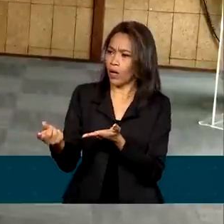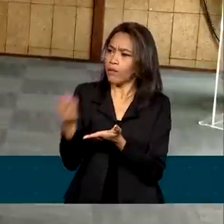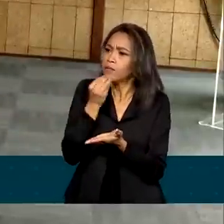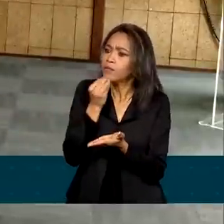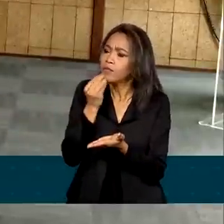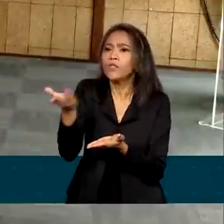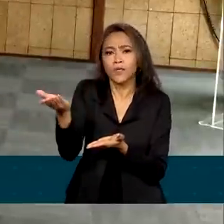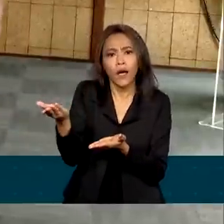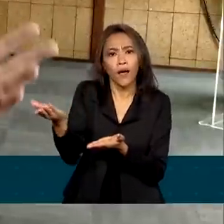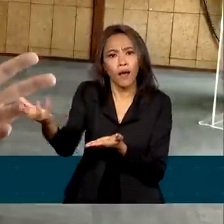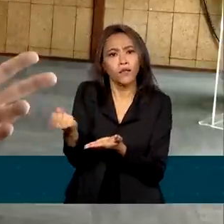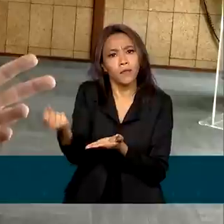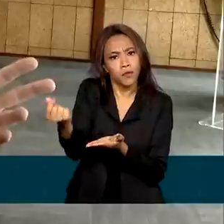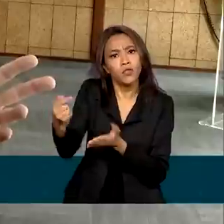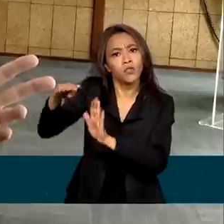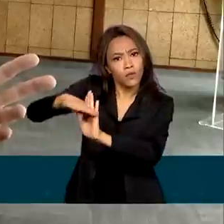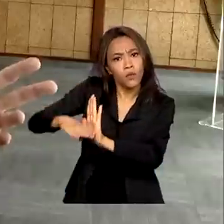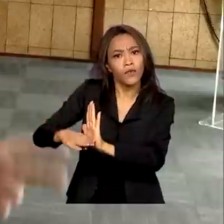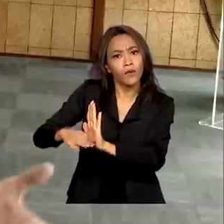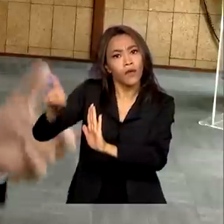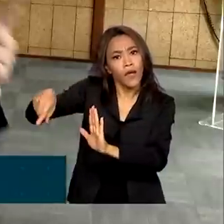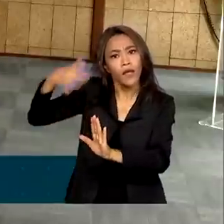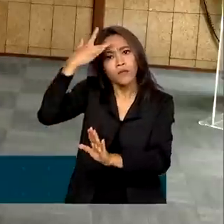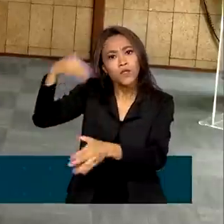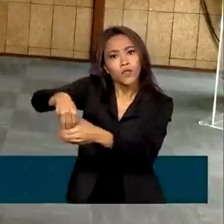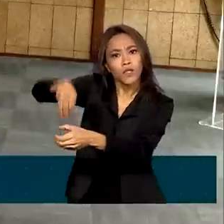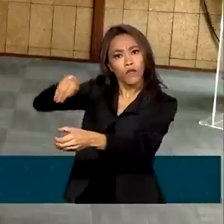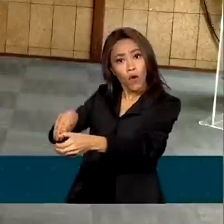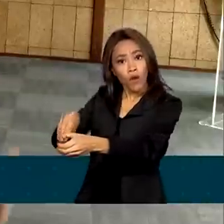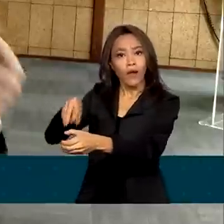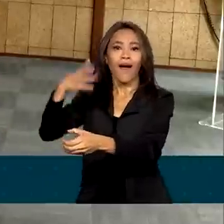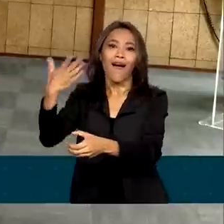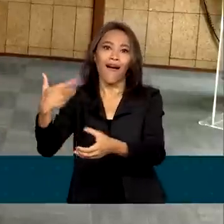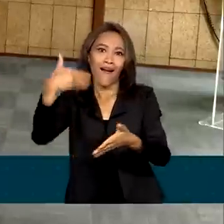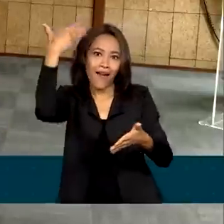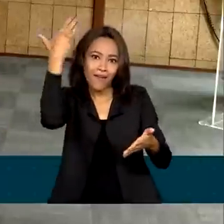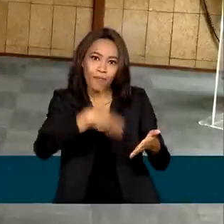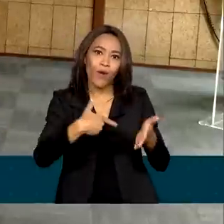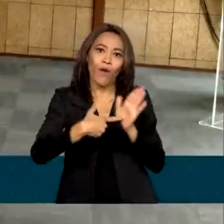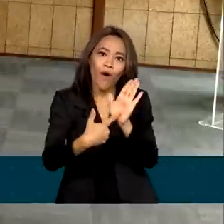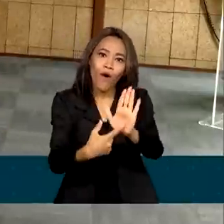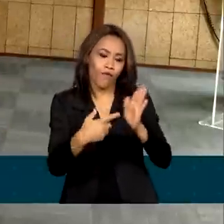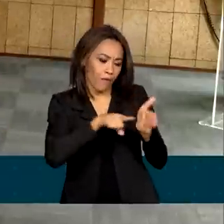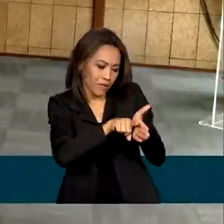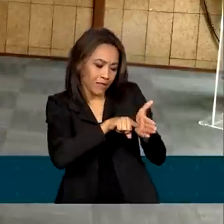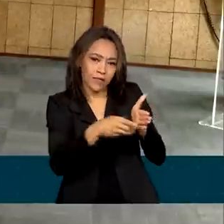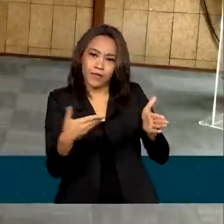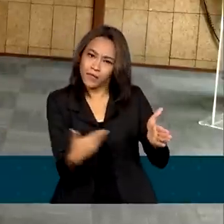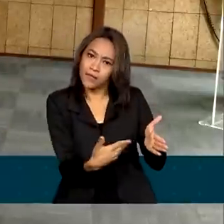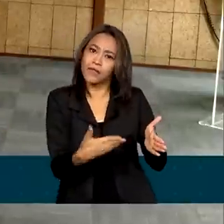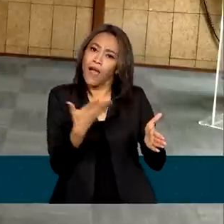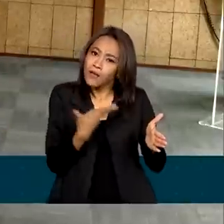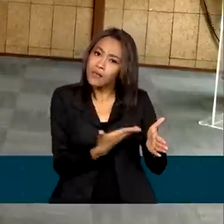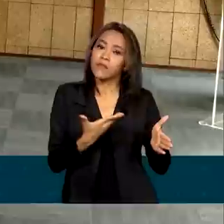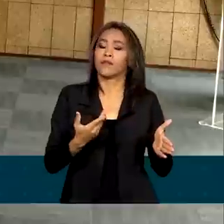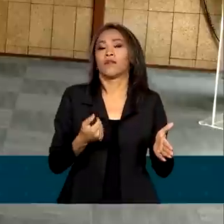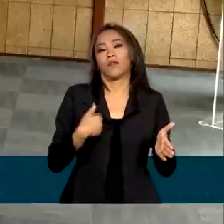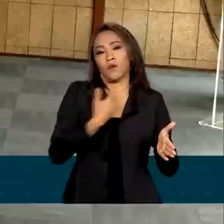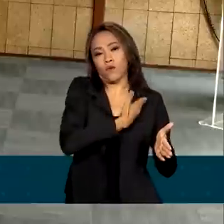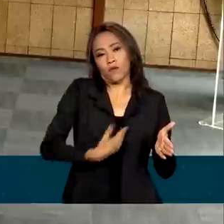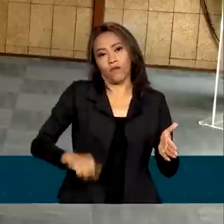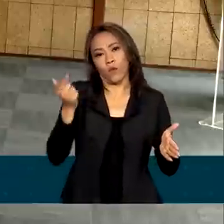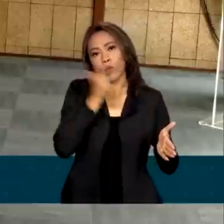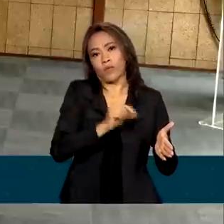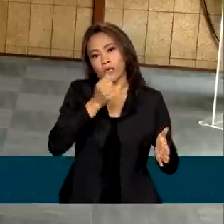que são os excluídos, digamos assim. Então, o censo vai mostrar, censo vai denunciar isso e vai ser dessa forma que o governo vai conseguir trabalhar